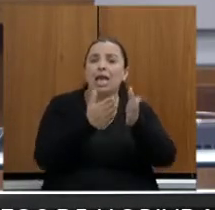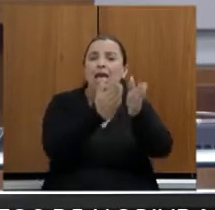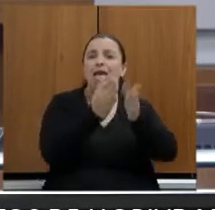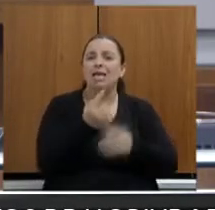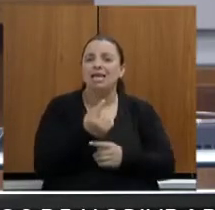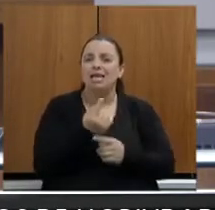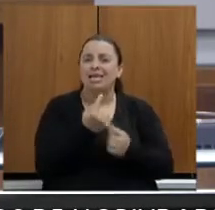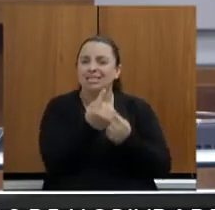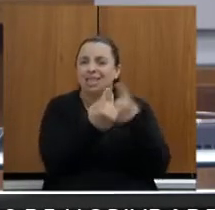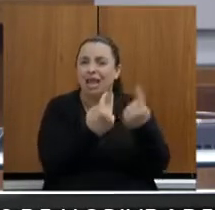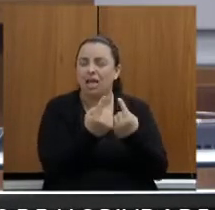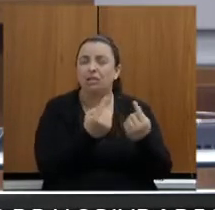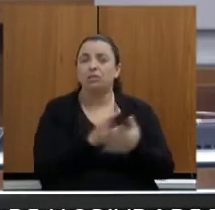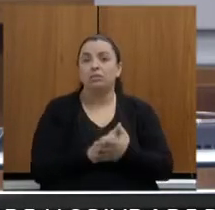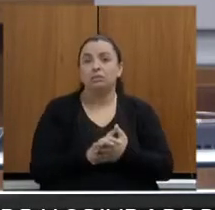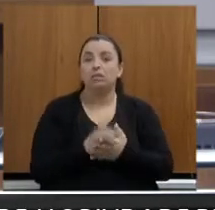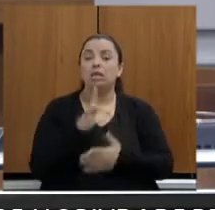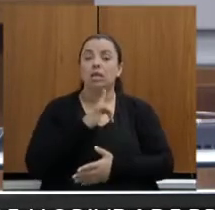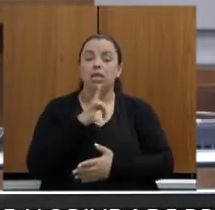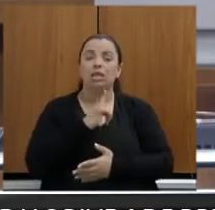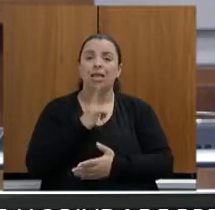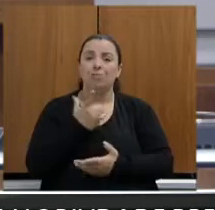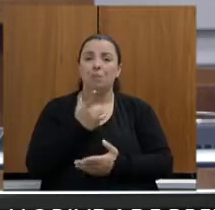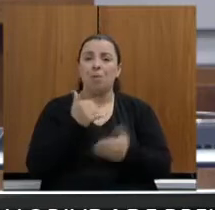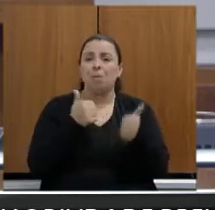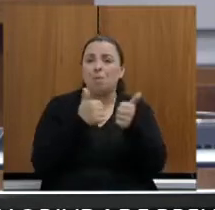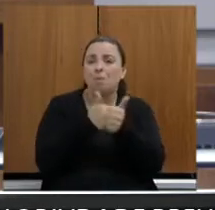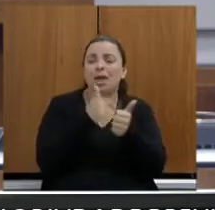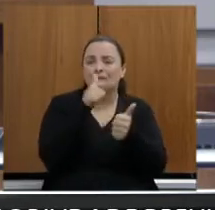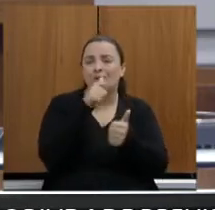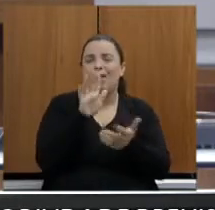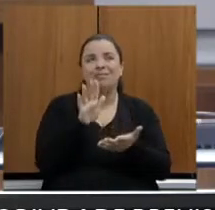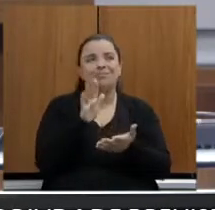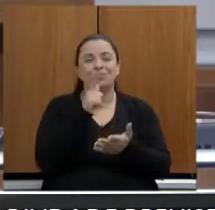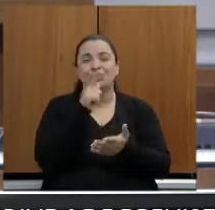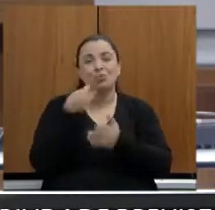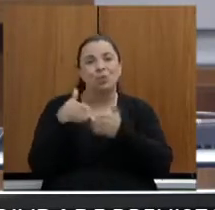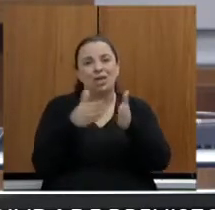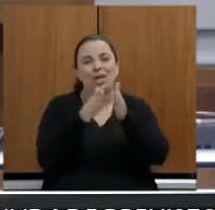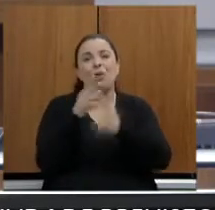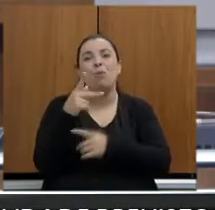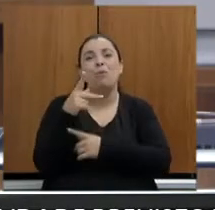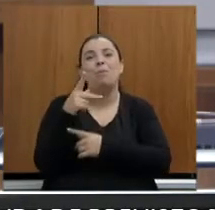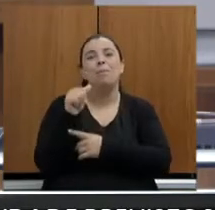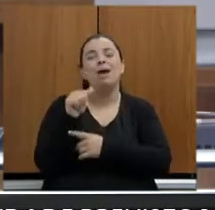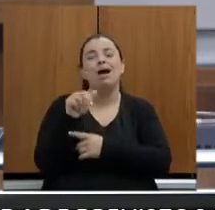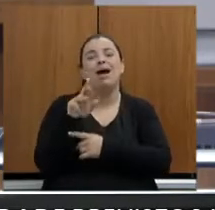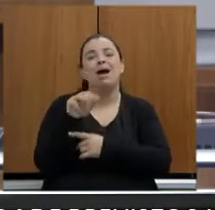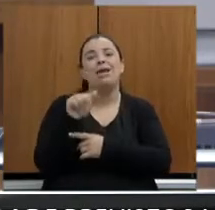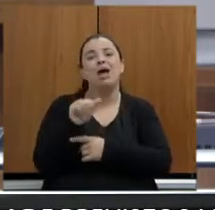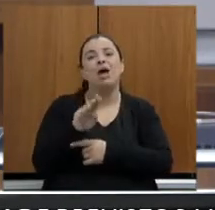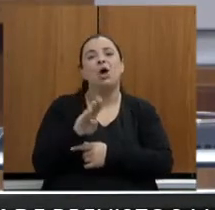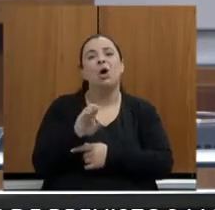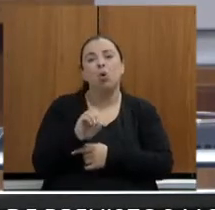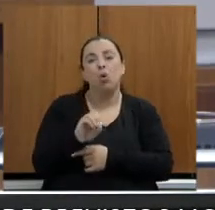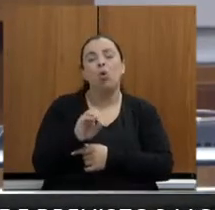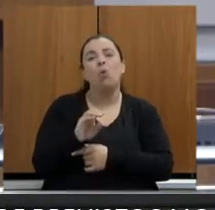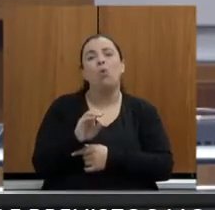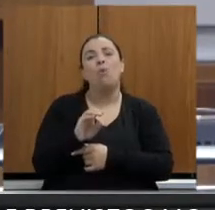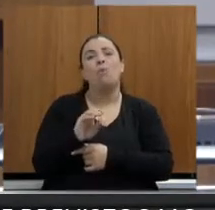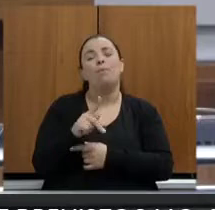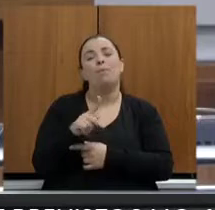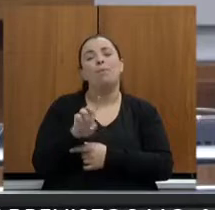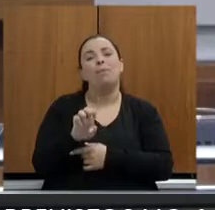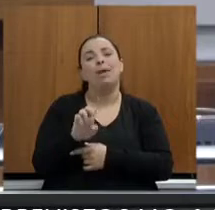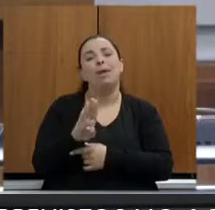bacia atingida do Paraupeba. Então, vamos citar aqui... Quer me dar um exemplo,